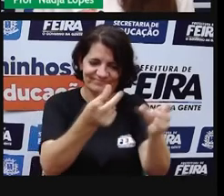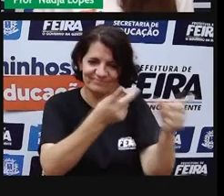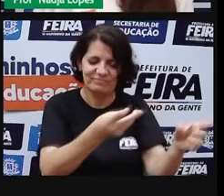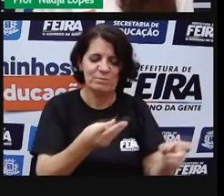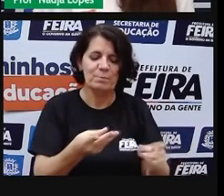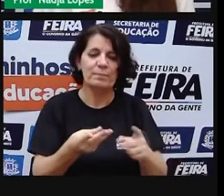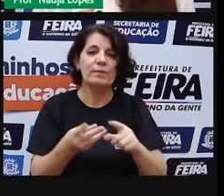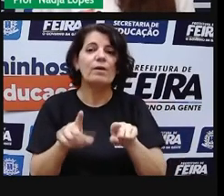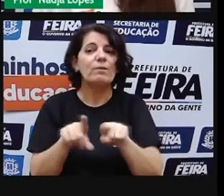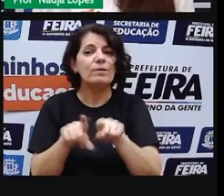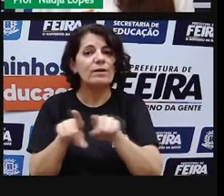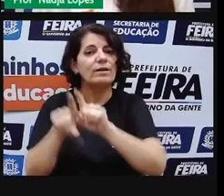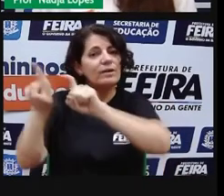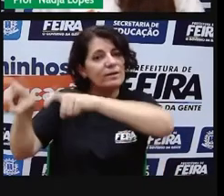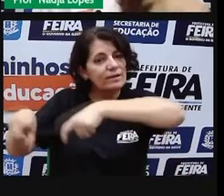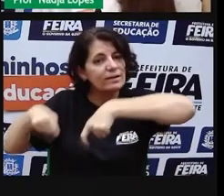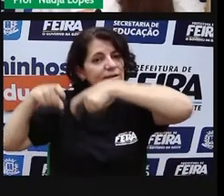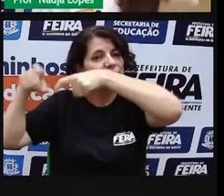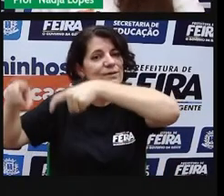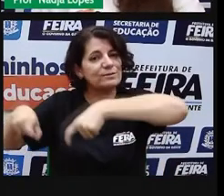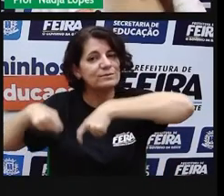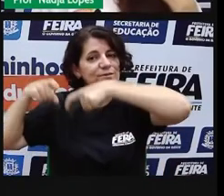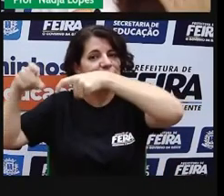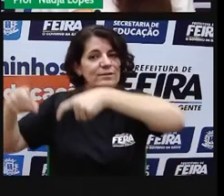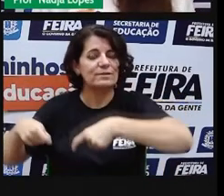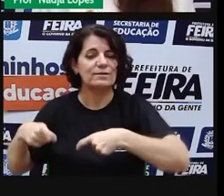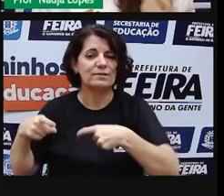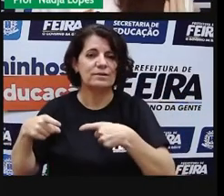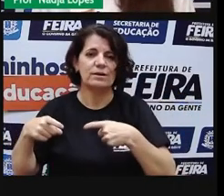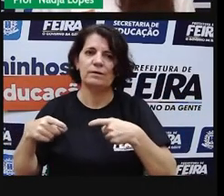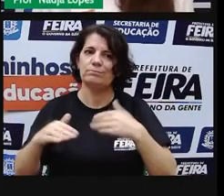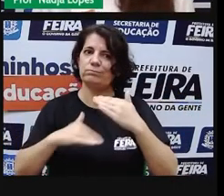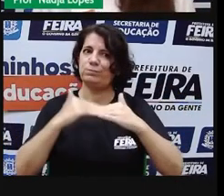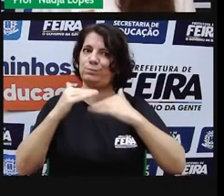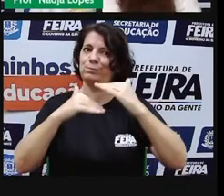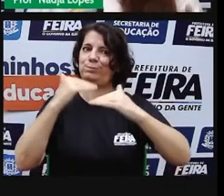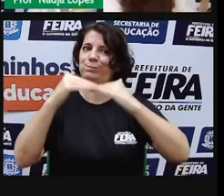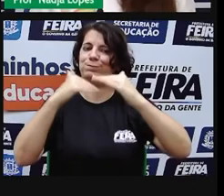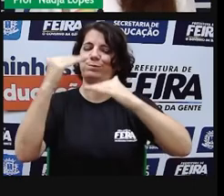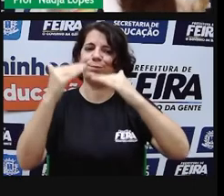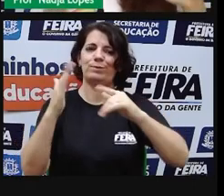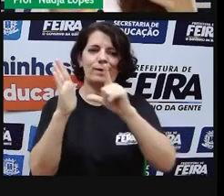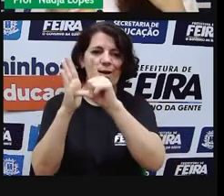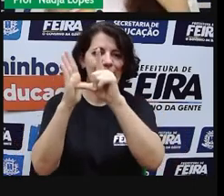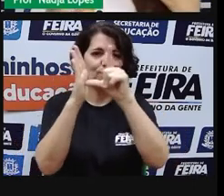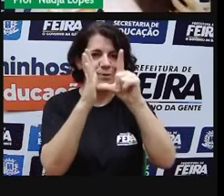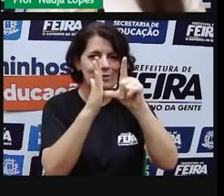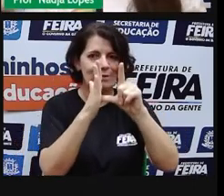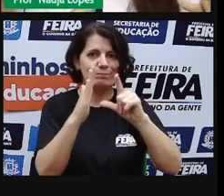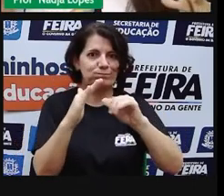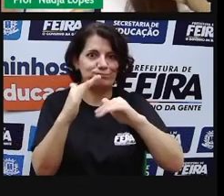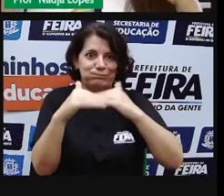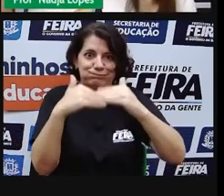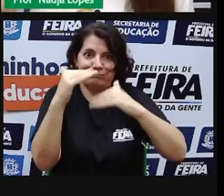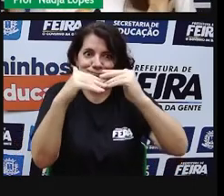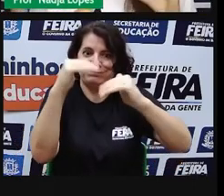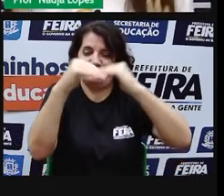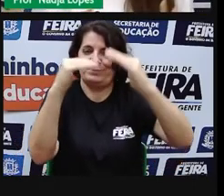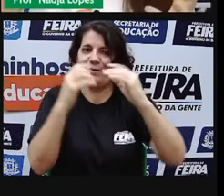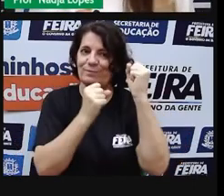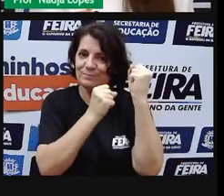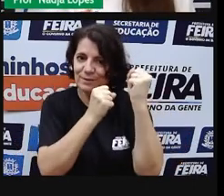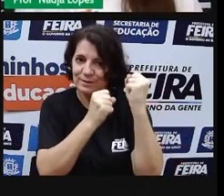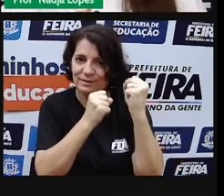agricultura, com o processo acelerado de urbanização do comércio, onde gerou, na verdade, também, uma forte